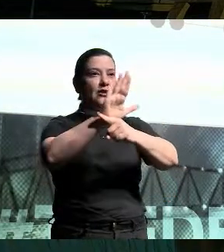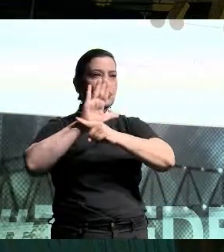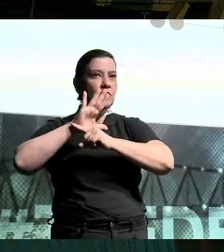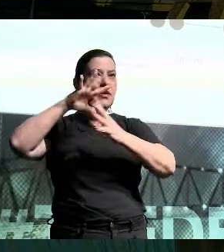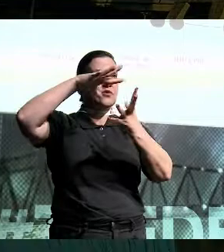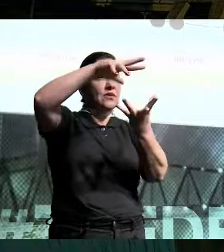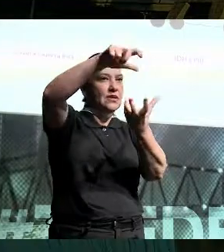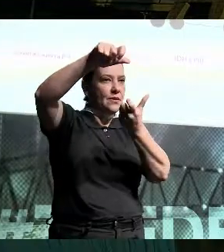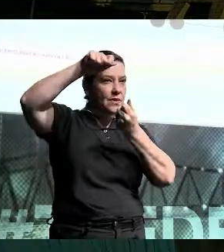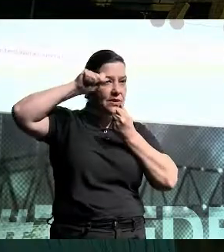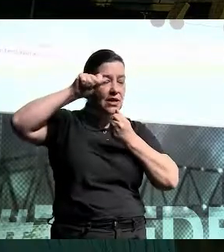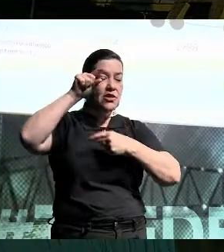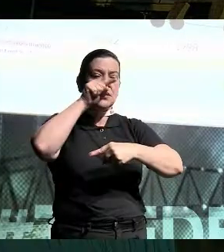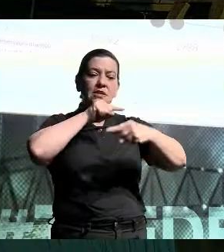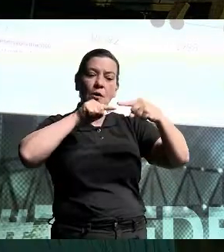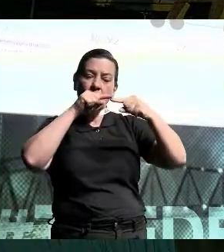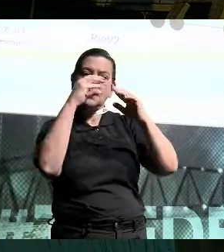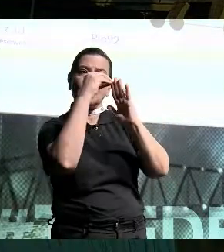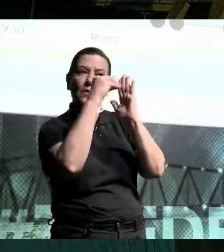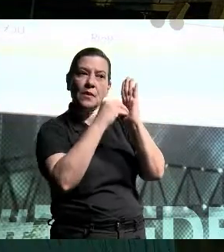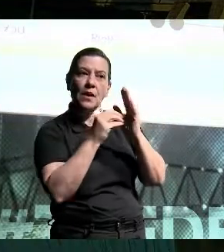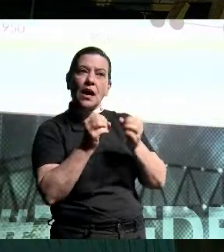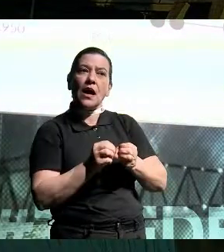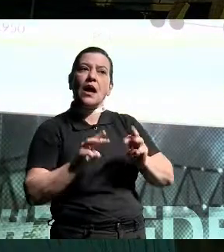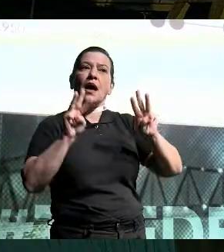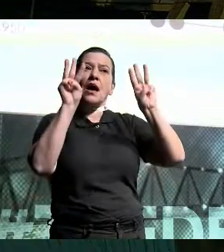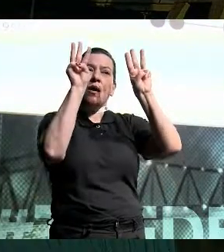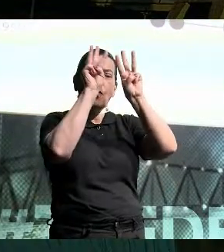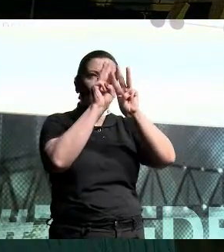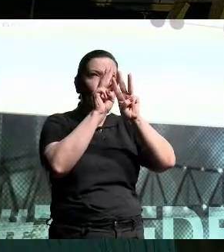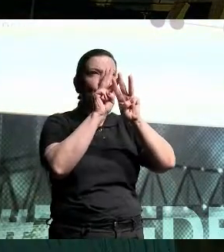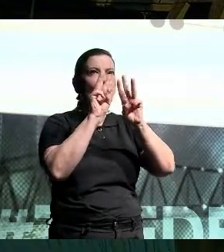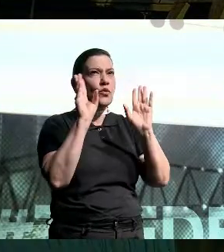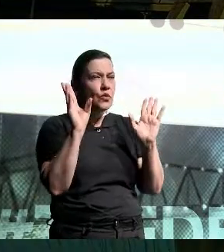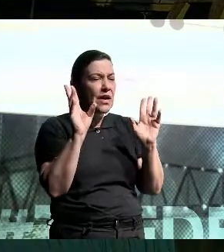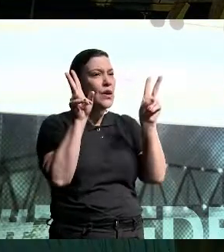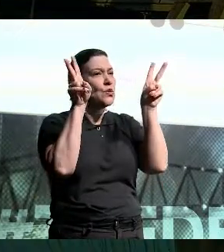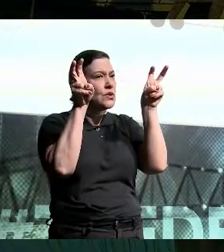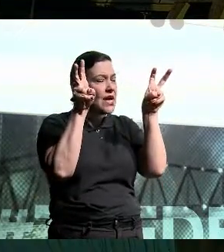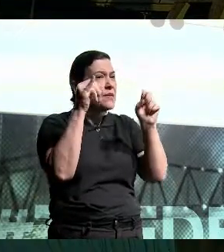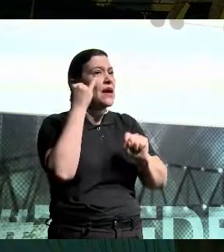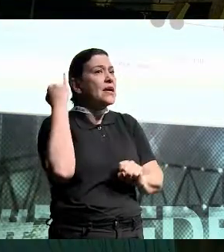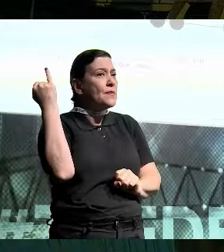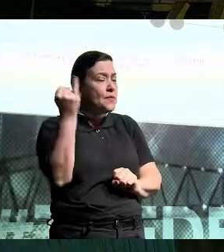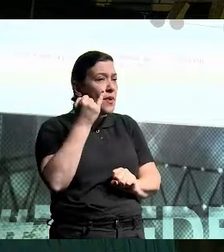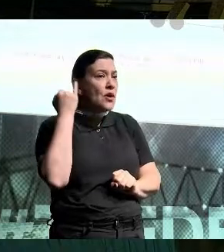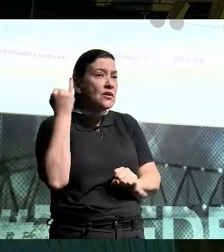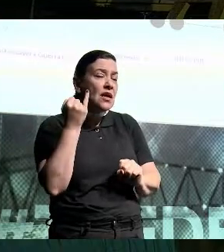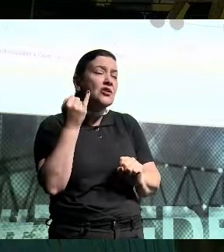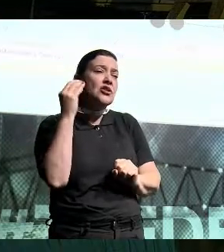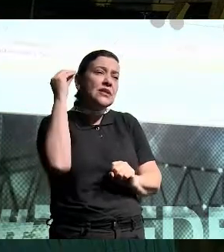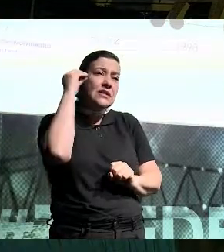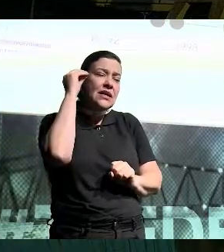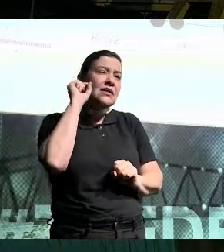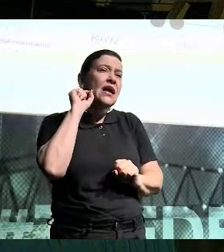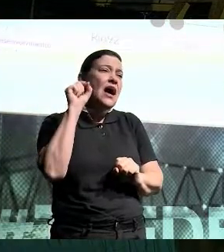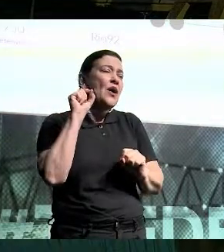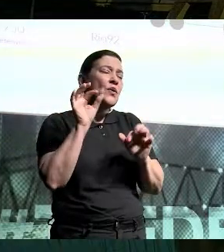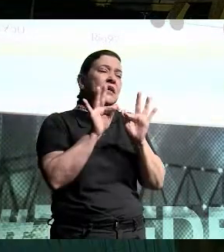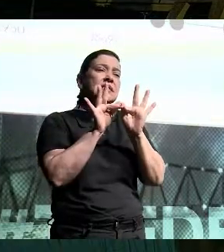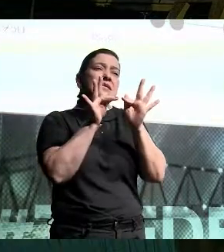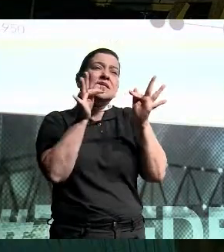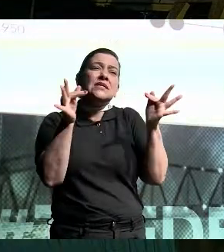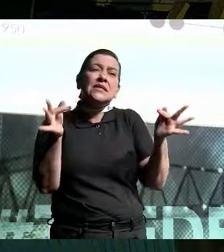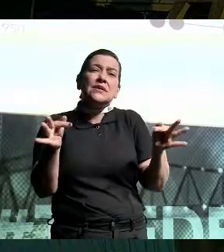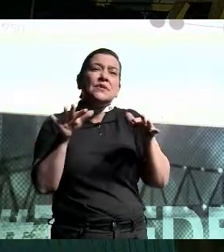São metas que a ONU tentou colocar como uma pauta comum e tentar que isso fosse a linguagem mais simples de